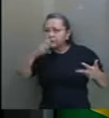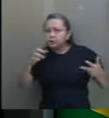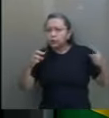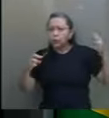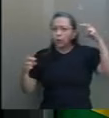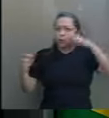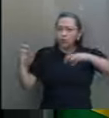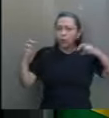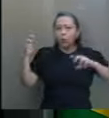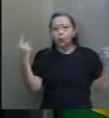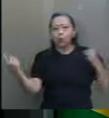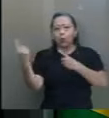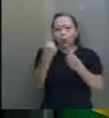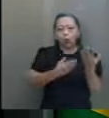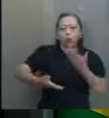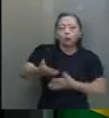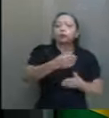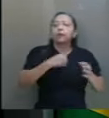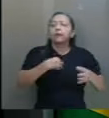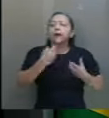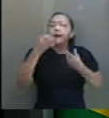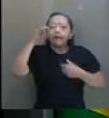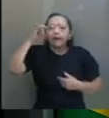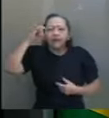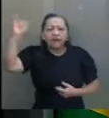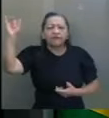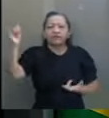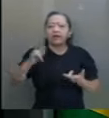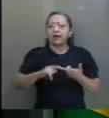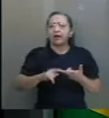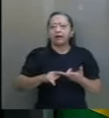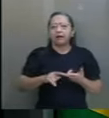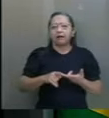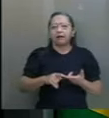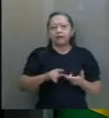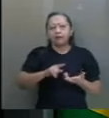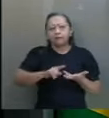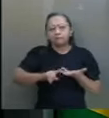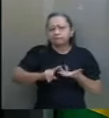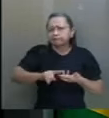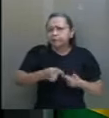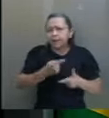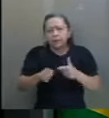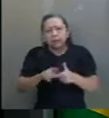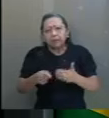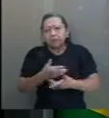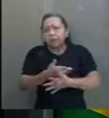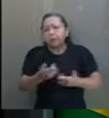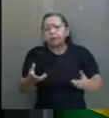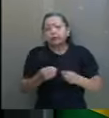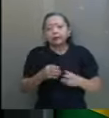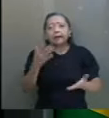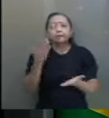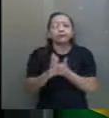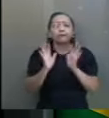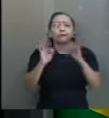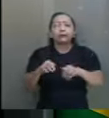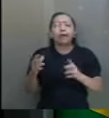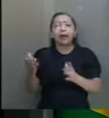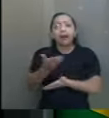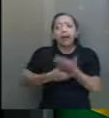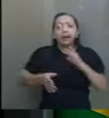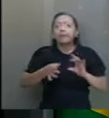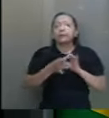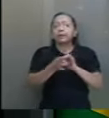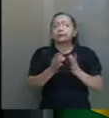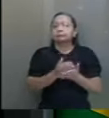outro de forma a evitar o despotismo e, consequentemente, o rompimento da harmonia e do princípio